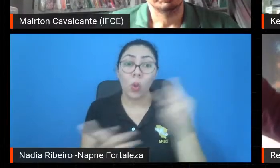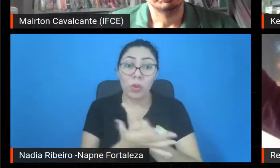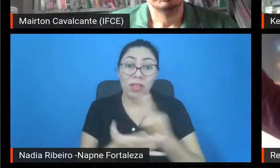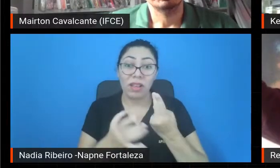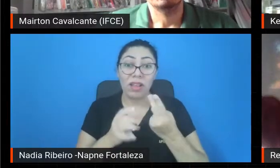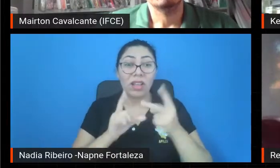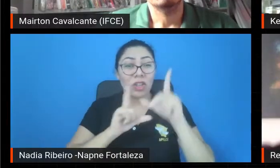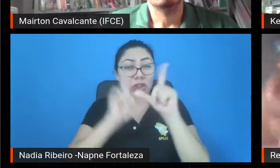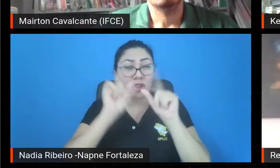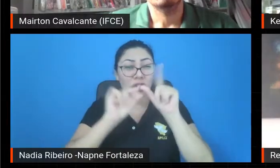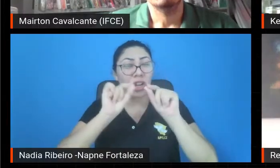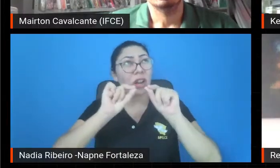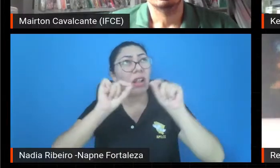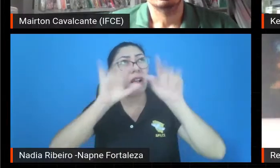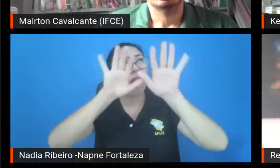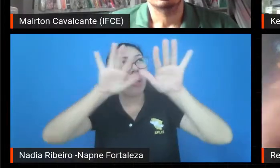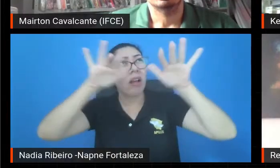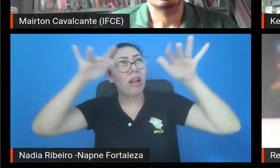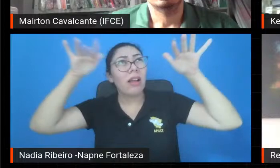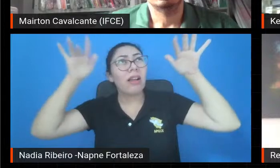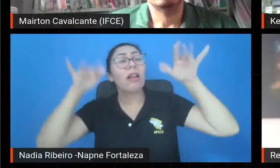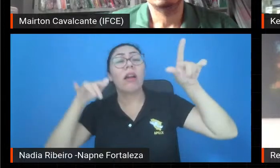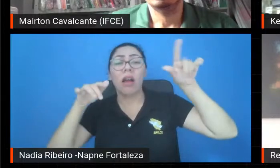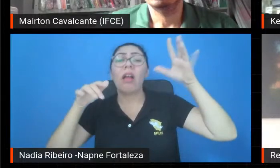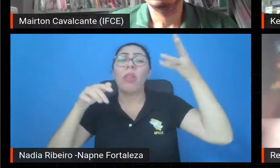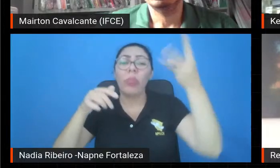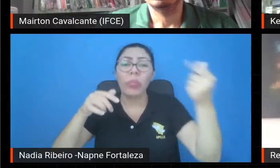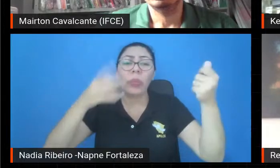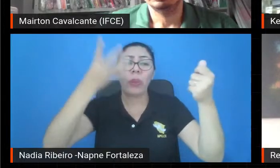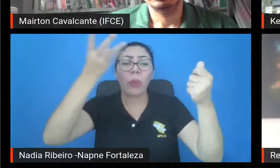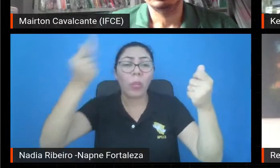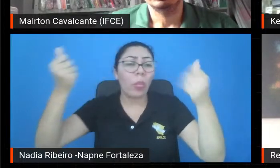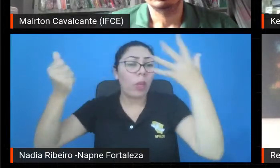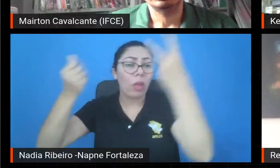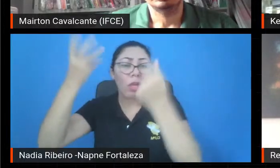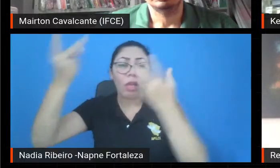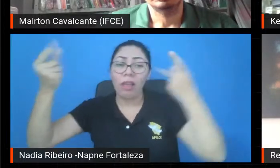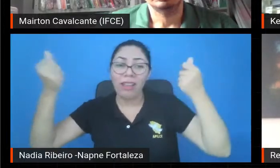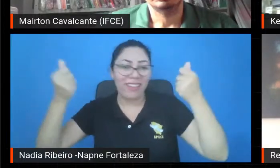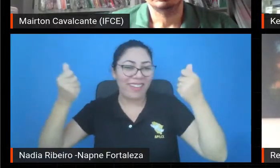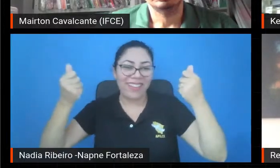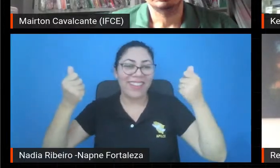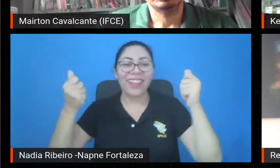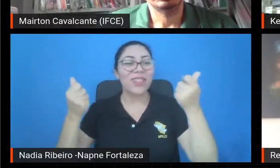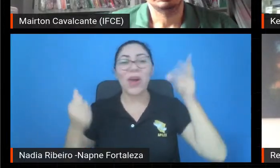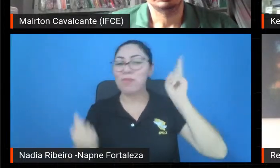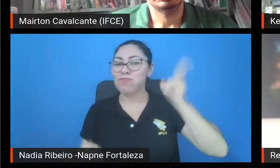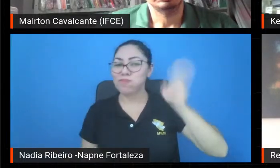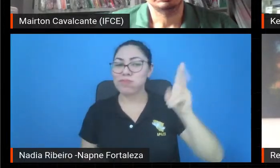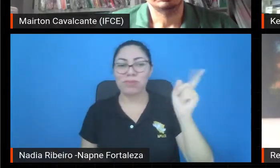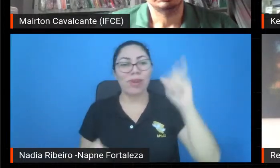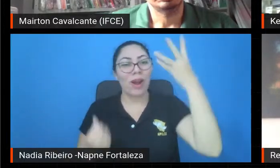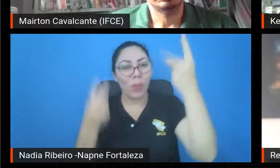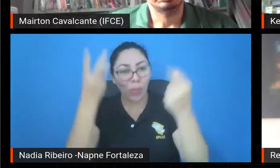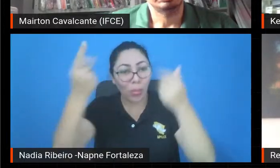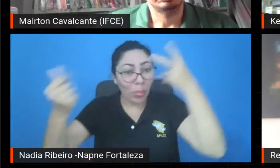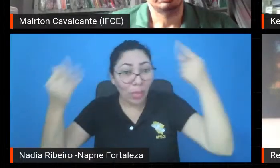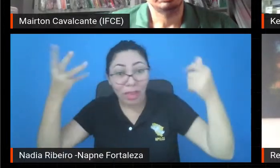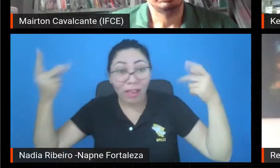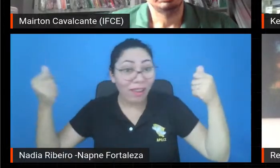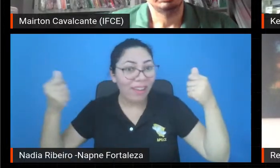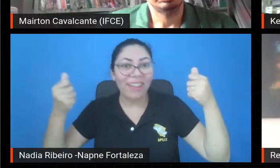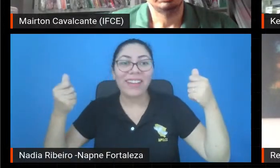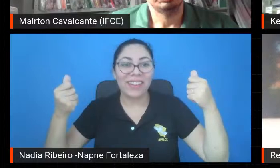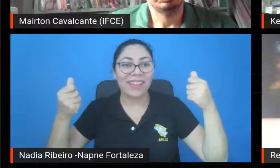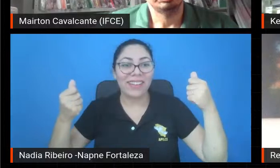esperar infinitamente lá no futuro, você vai ter uma morte térmica, porque não vai ter mais fotos saindo de estrela nenhuma. Quando a gente